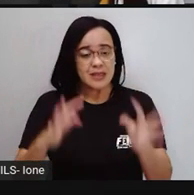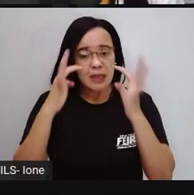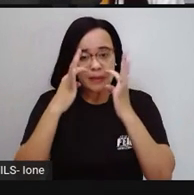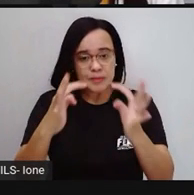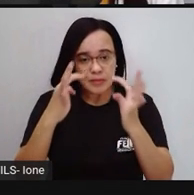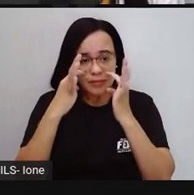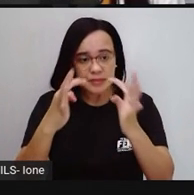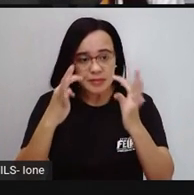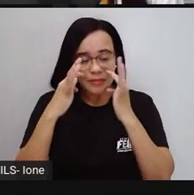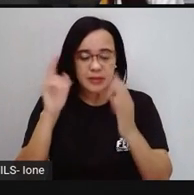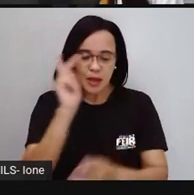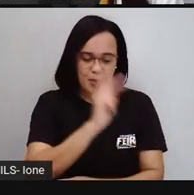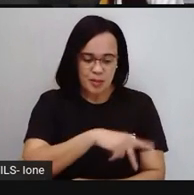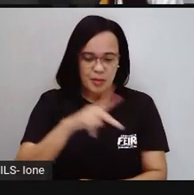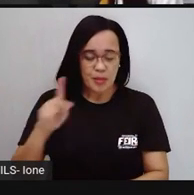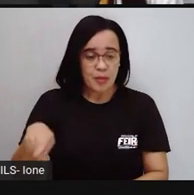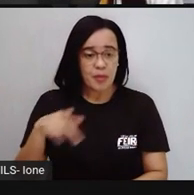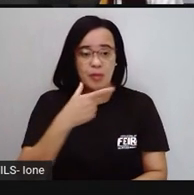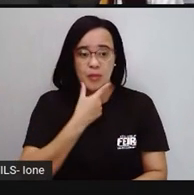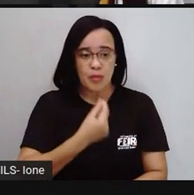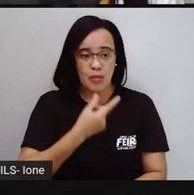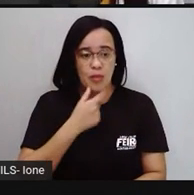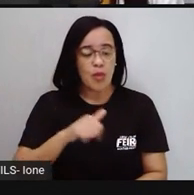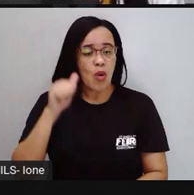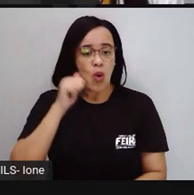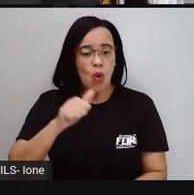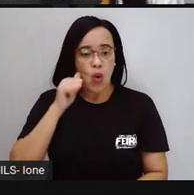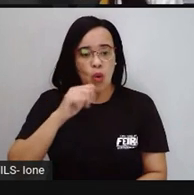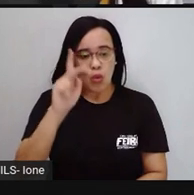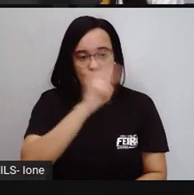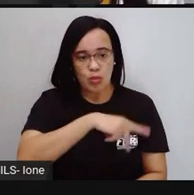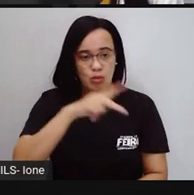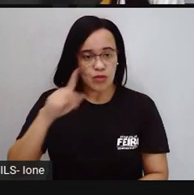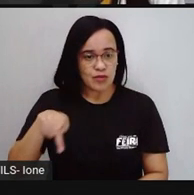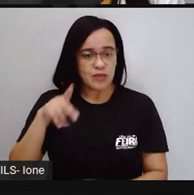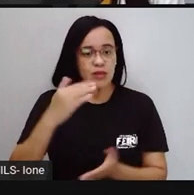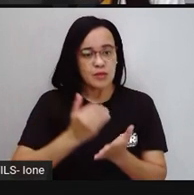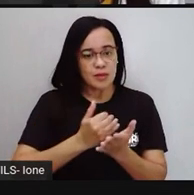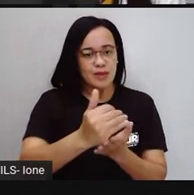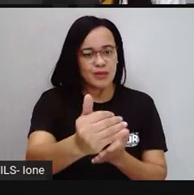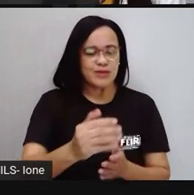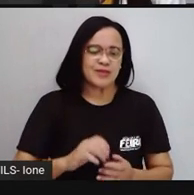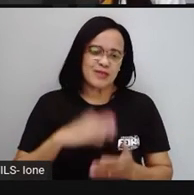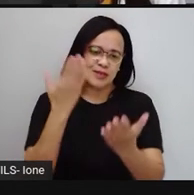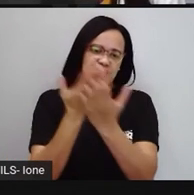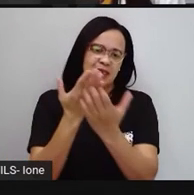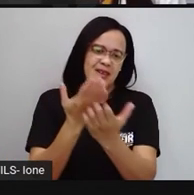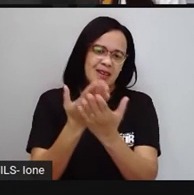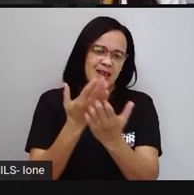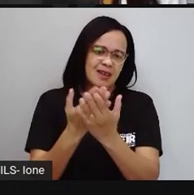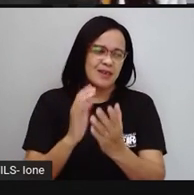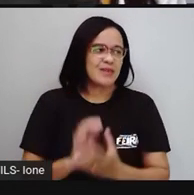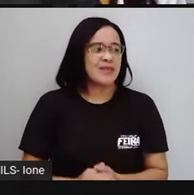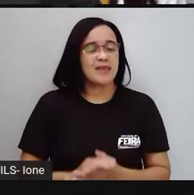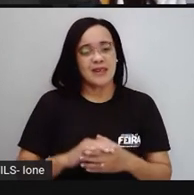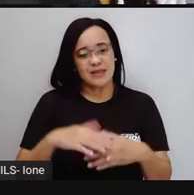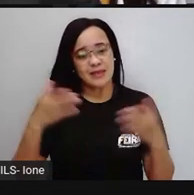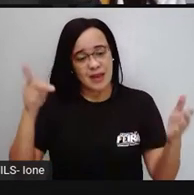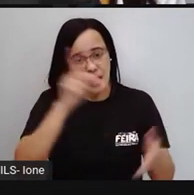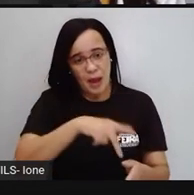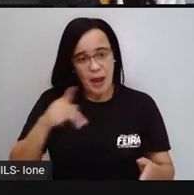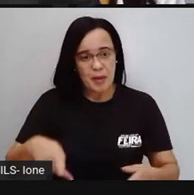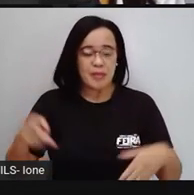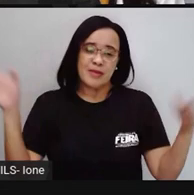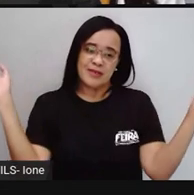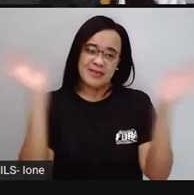que é que sua próxima ou seu professor preparou para dar continuidade a essa aula. A Pró se despede, ó, por aqui.